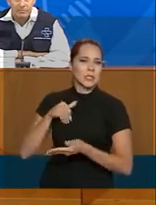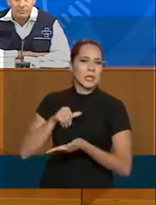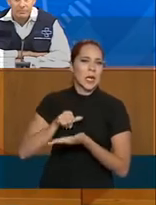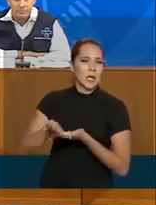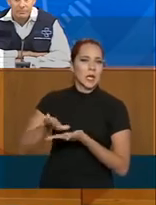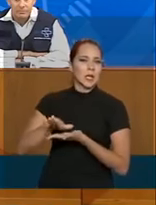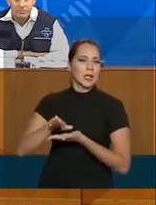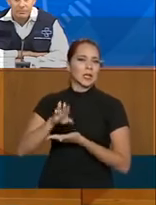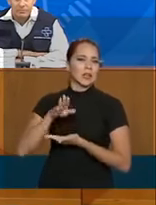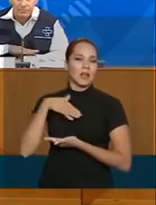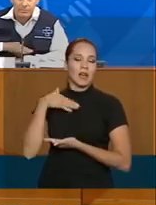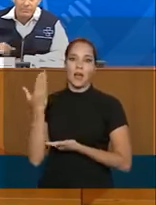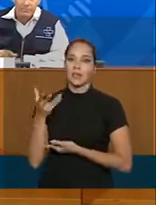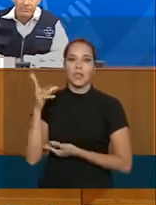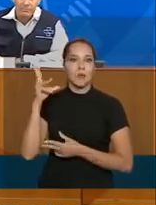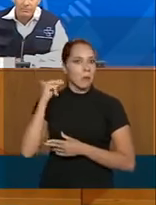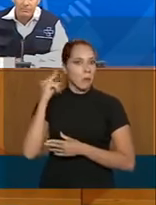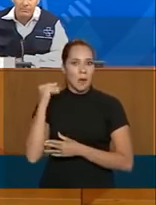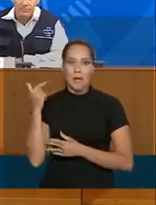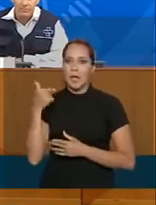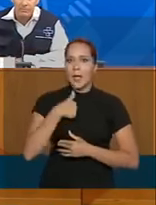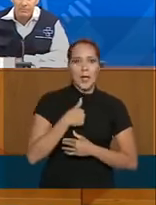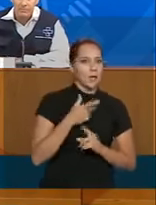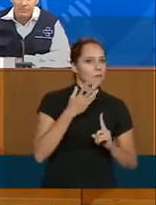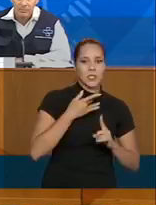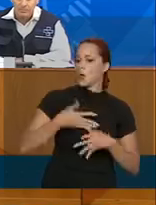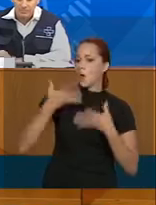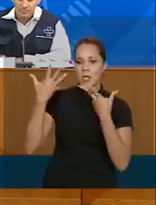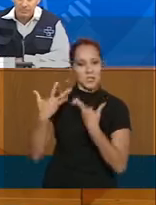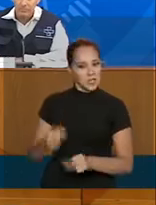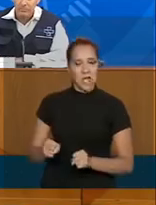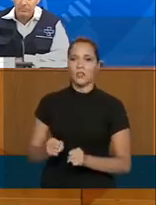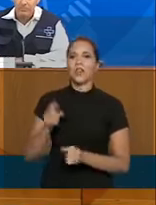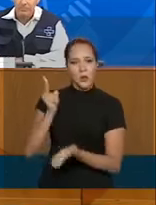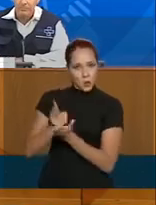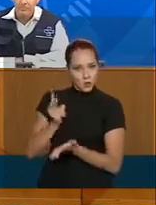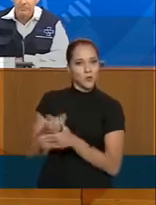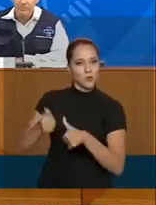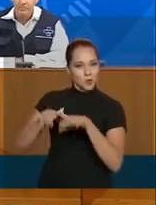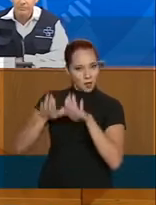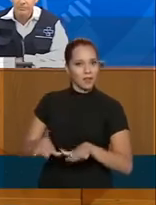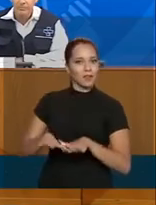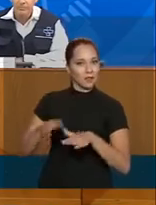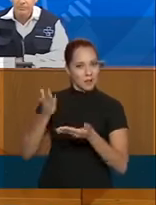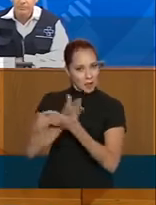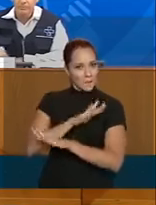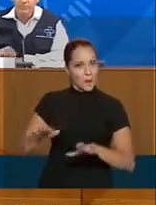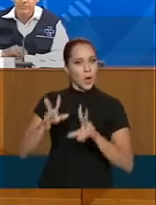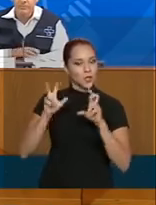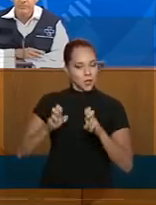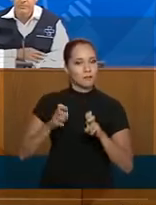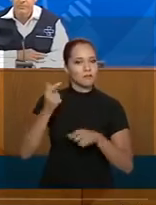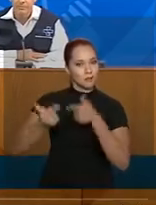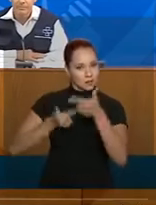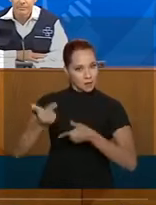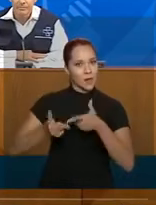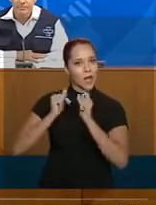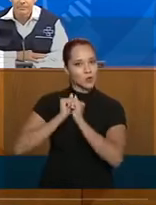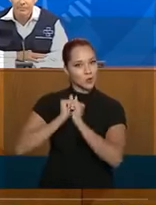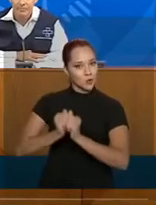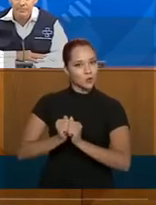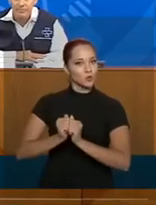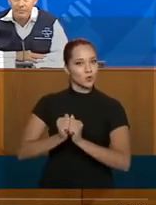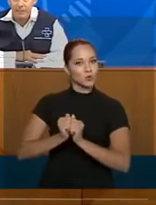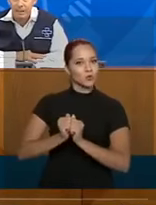aquilo virou uma, chegou lá para mim, eu já falei que não aceito, o Wanderson continua, está aqui, acabou esse assunto, nós vamos trabalhar juntos